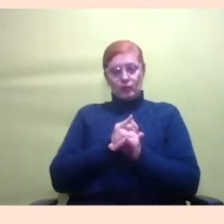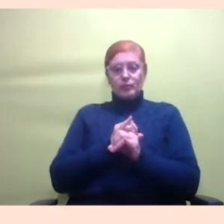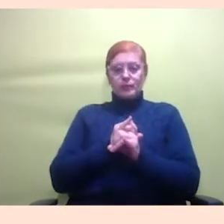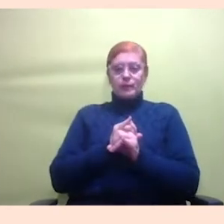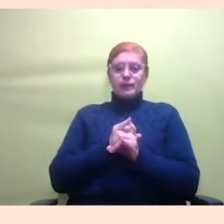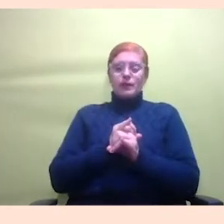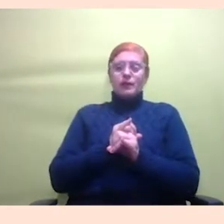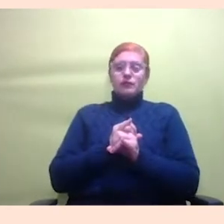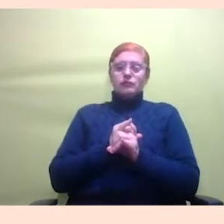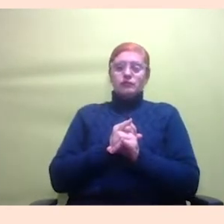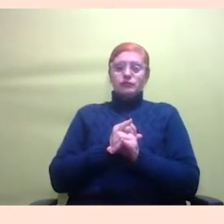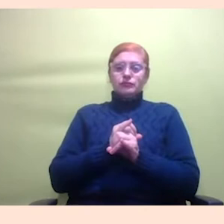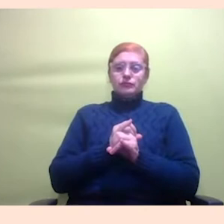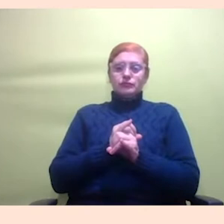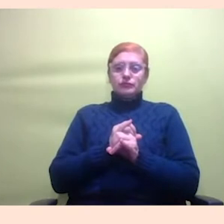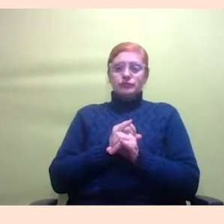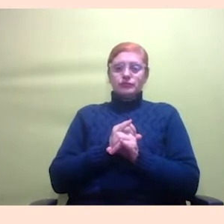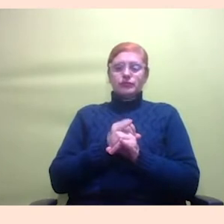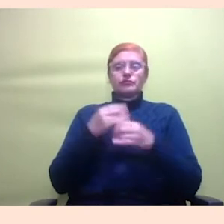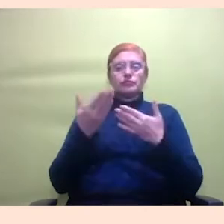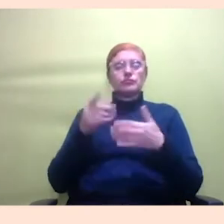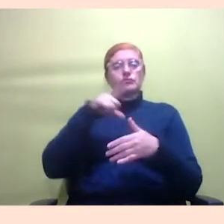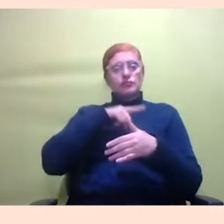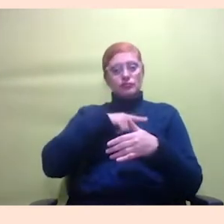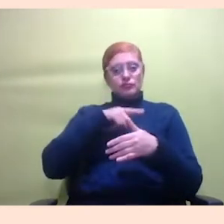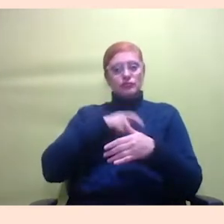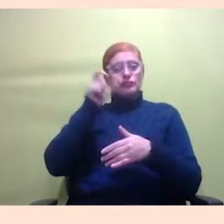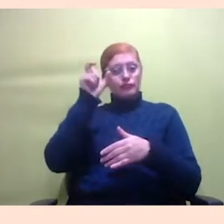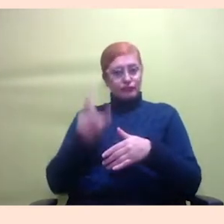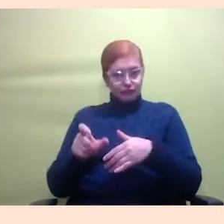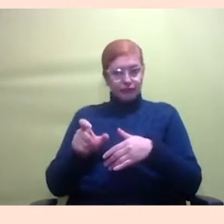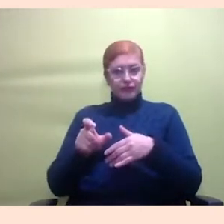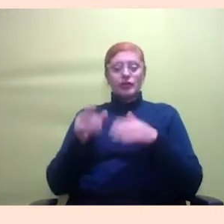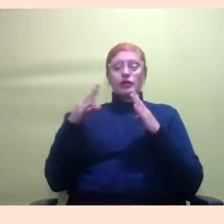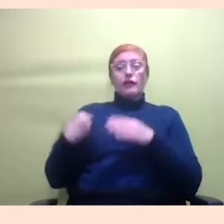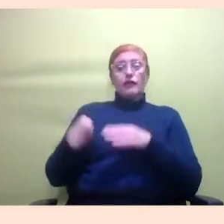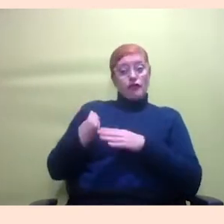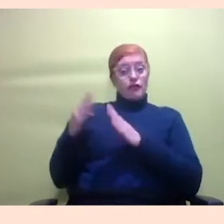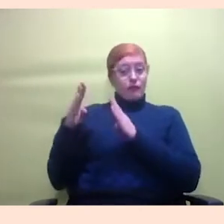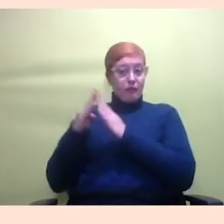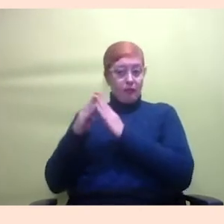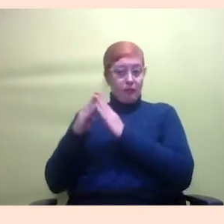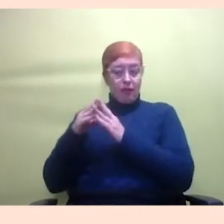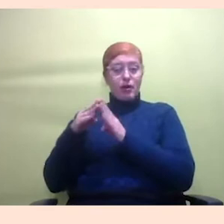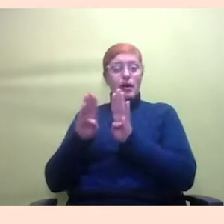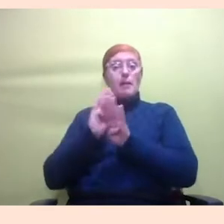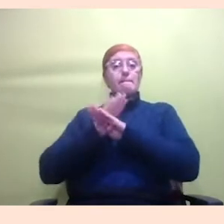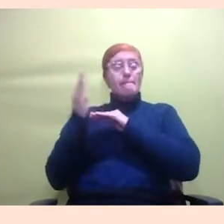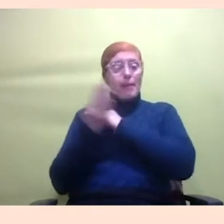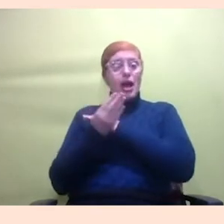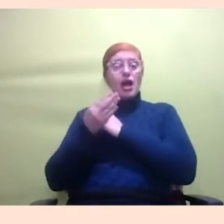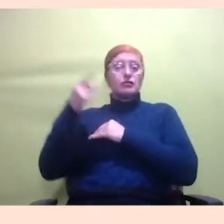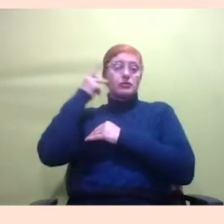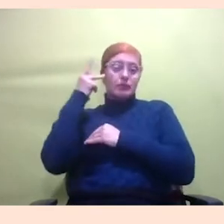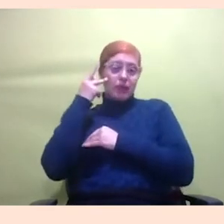A própria Suela mora num bairro periférico aqui de São Paulo. Eu morava no Capão. Então, por exemplo, eu não tinha Wi-Fi na minha casa